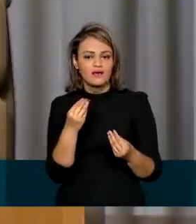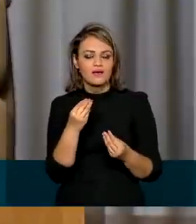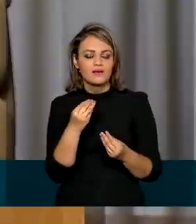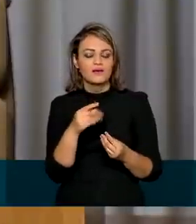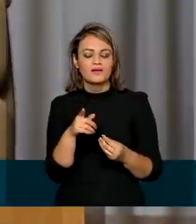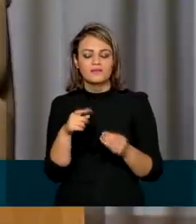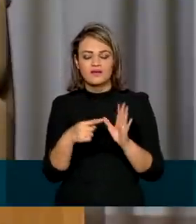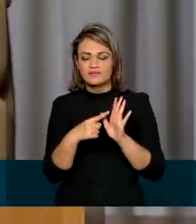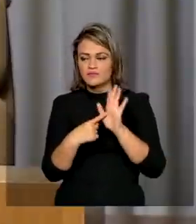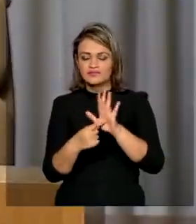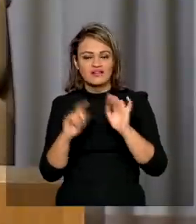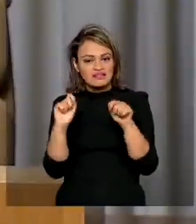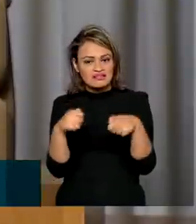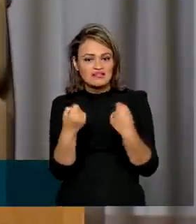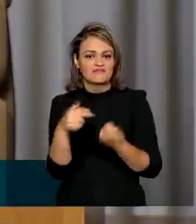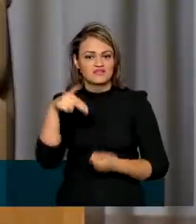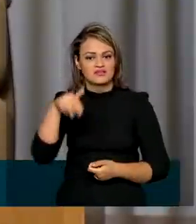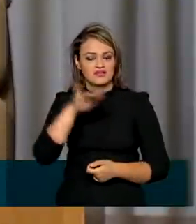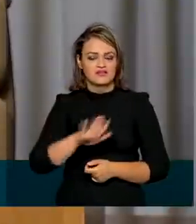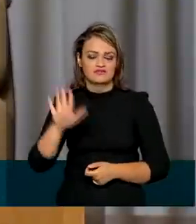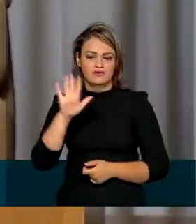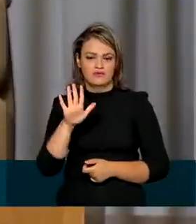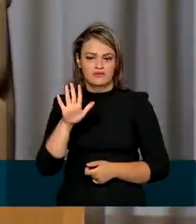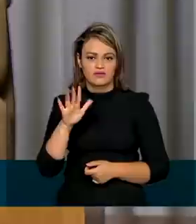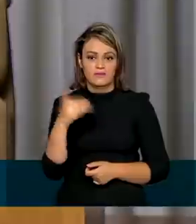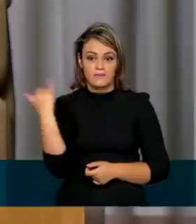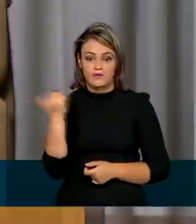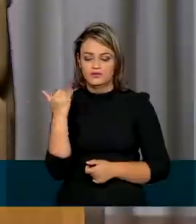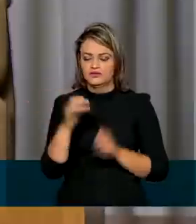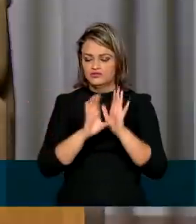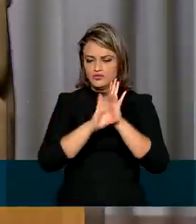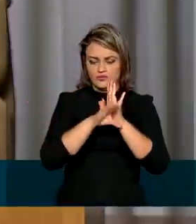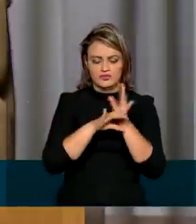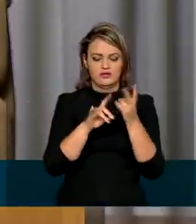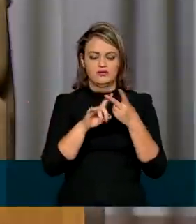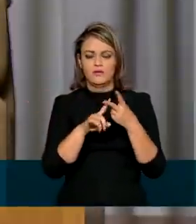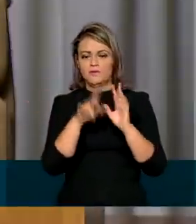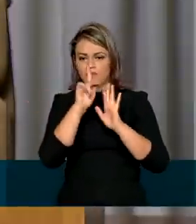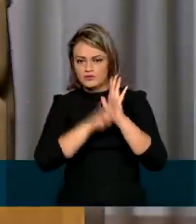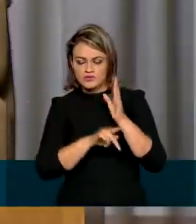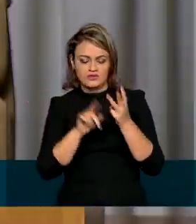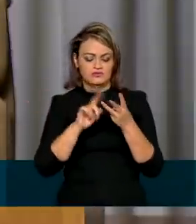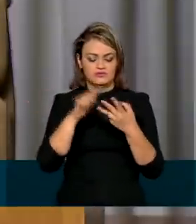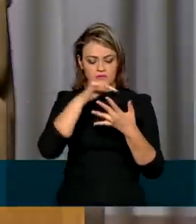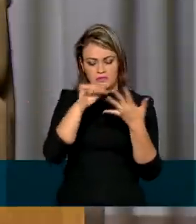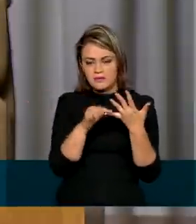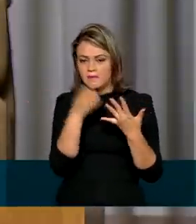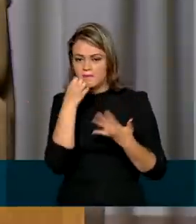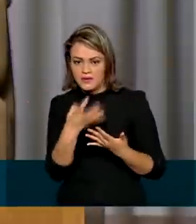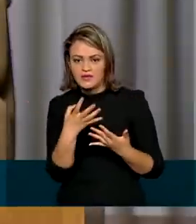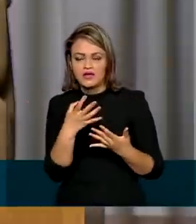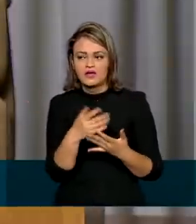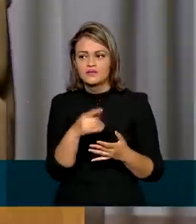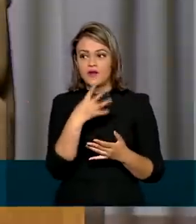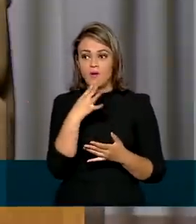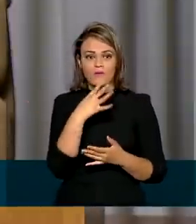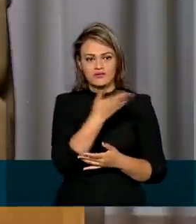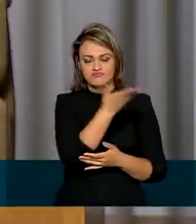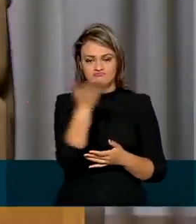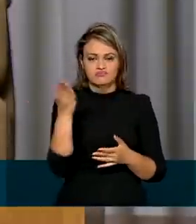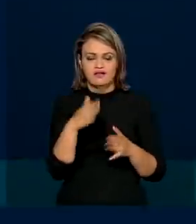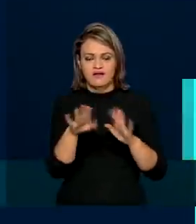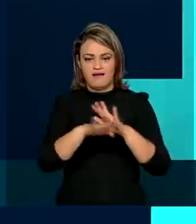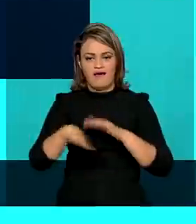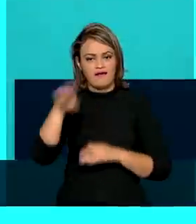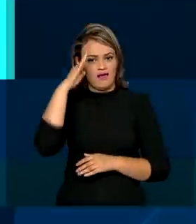de tornar a defesa nacional seus conceitos, projetos e benefícios mais conhecidos do meio